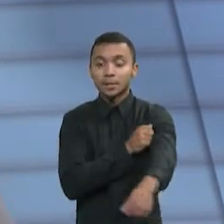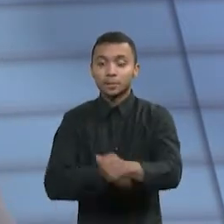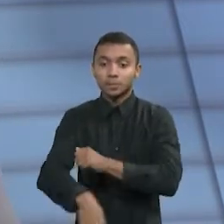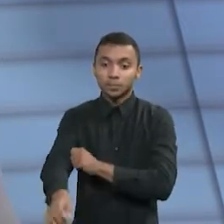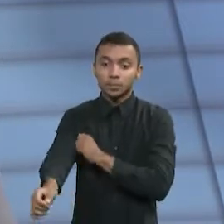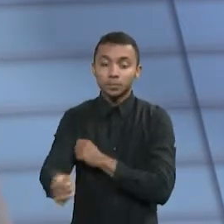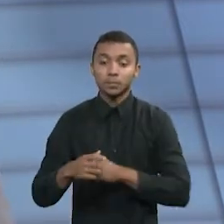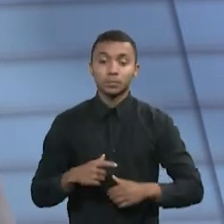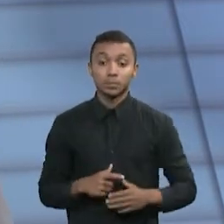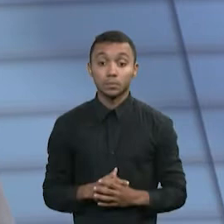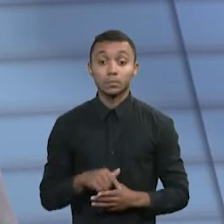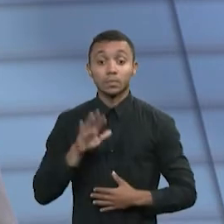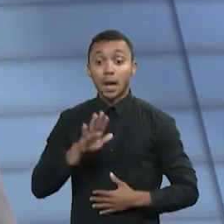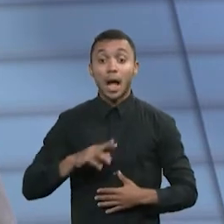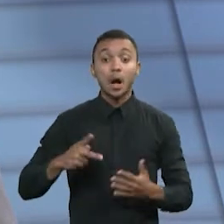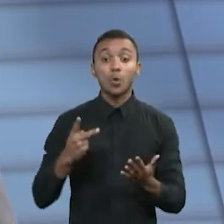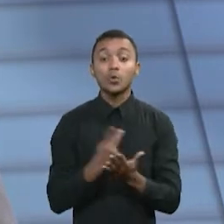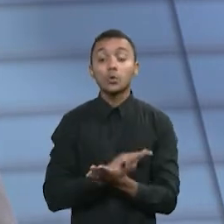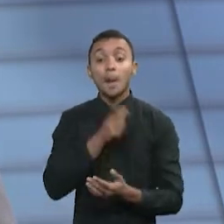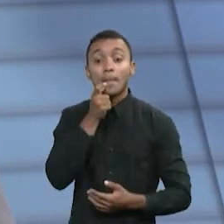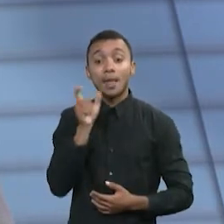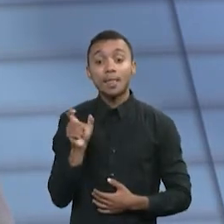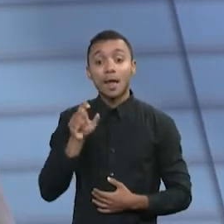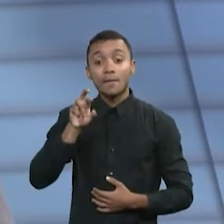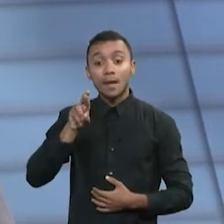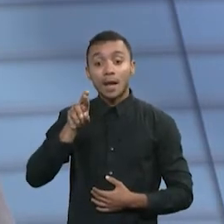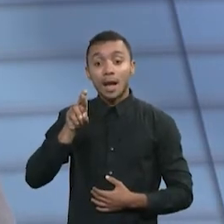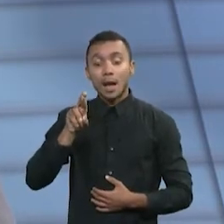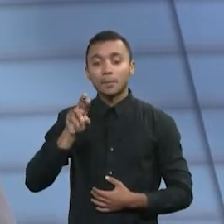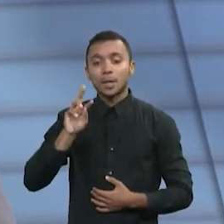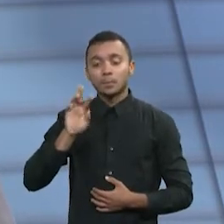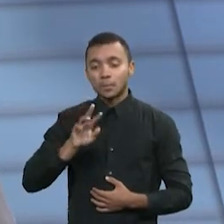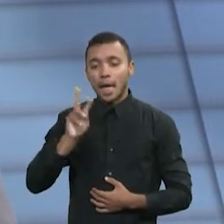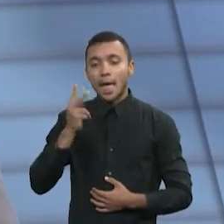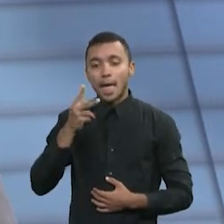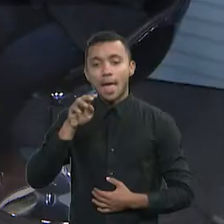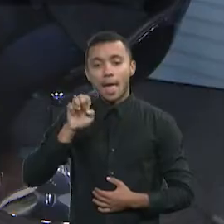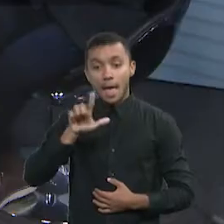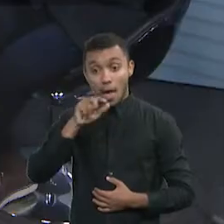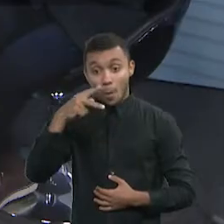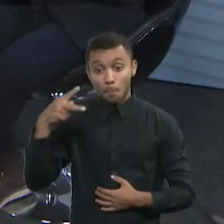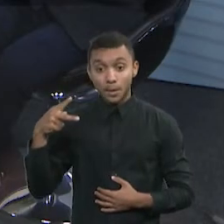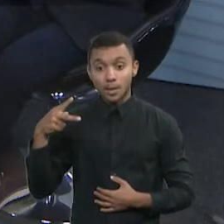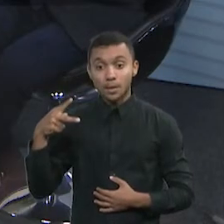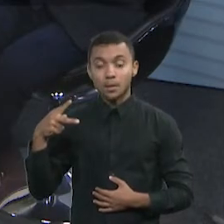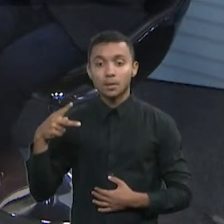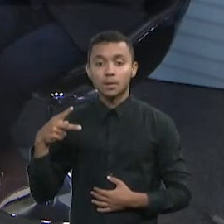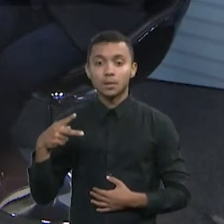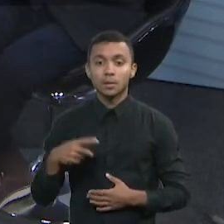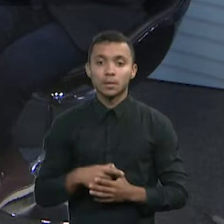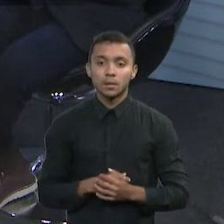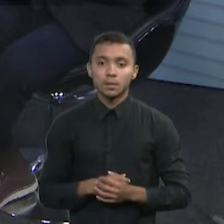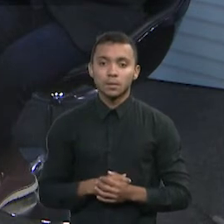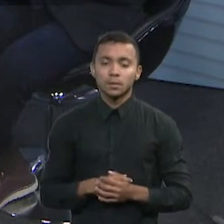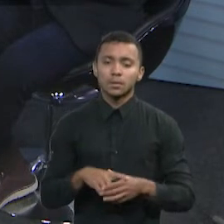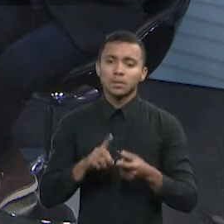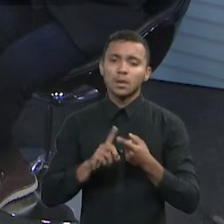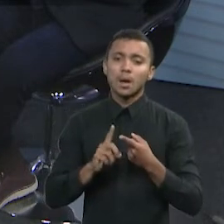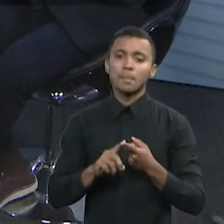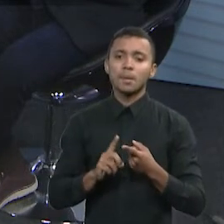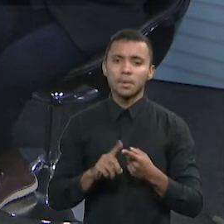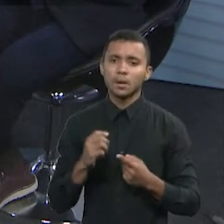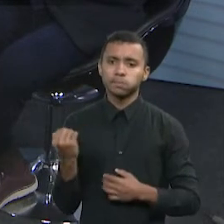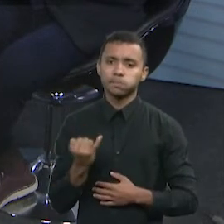à tona o famoso HELP, que é um projeto de lei complementar. deixa me permitir aqui, o refis é importante por conta da